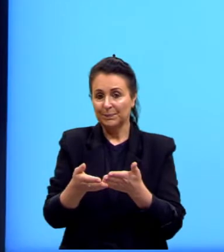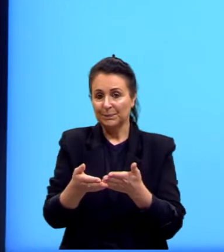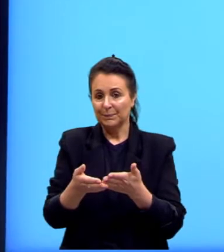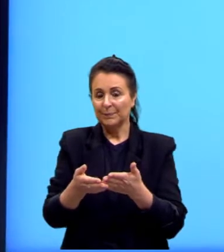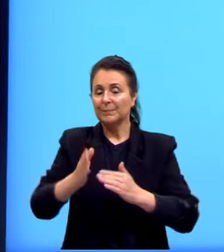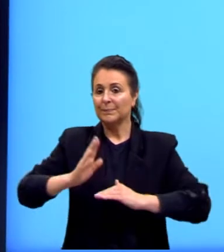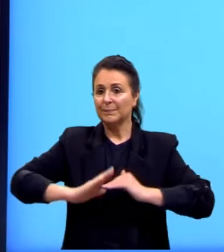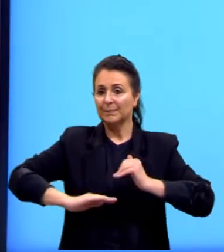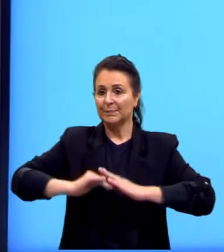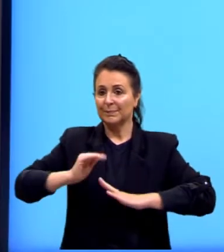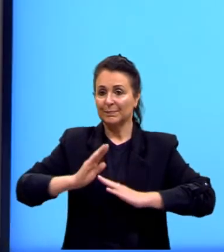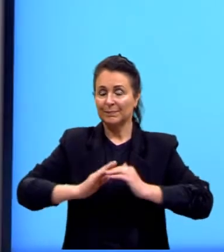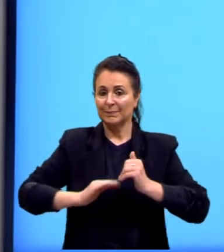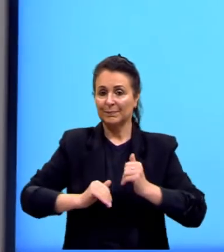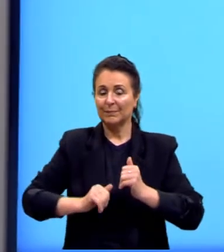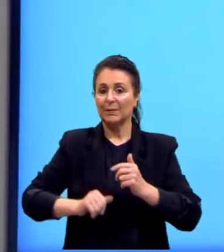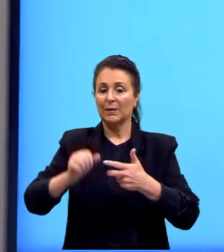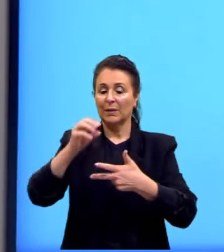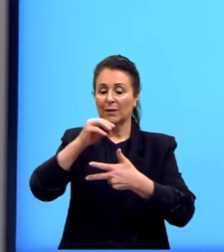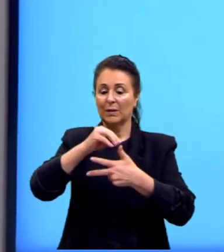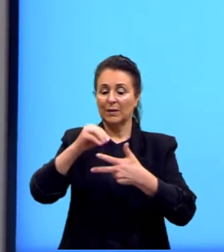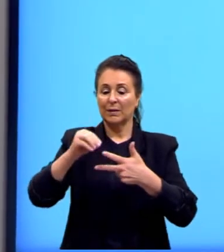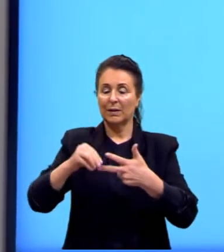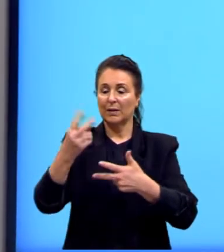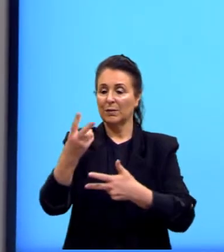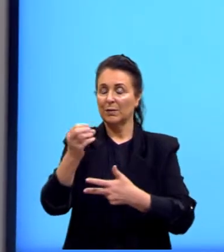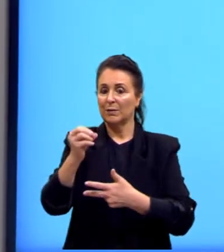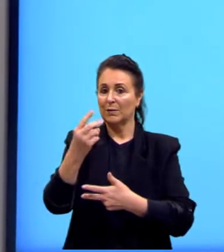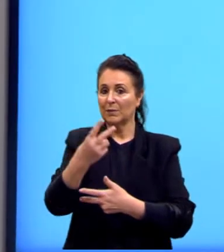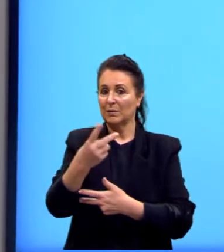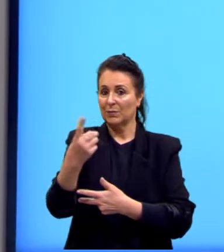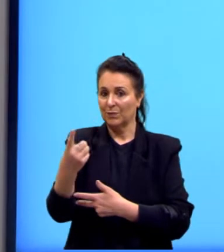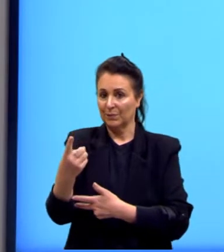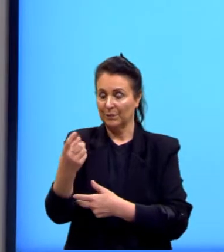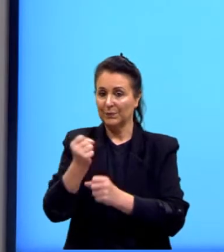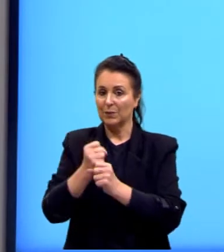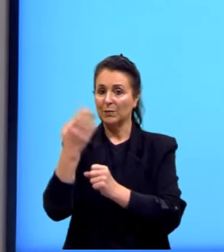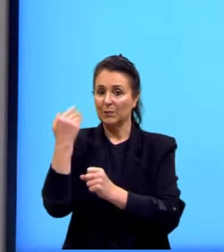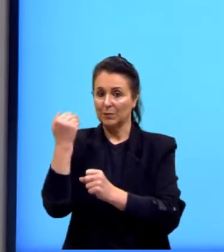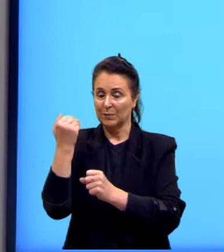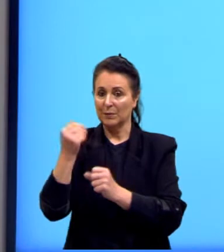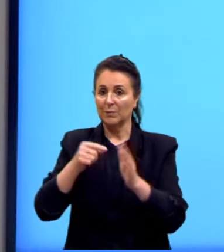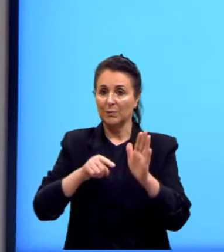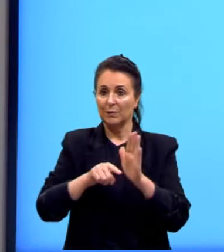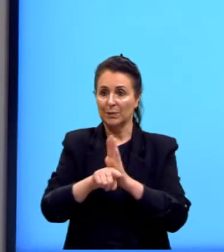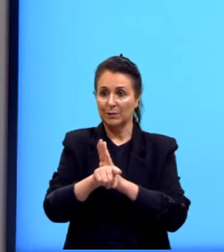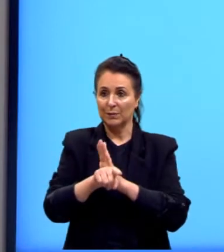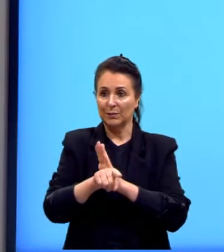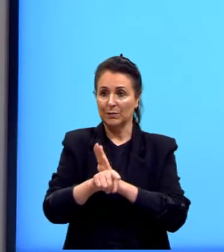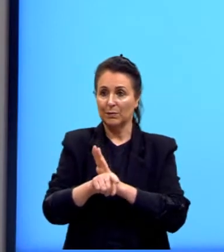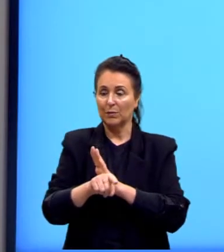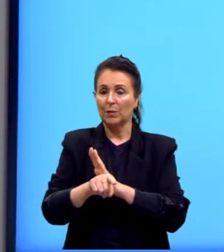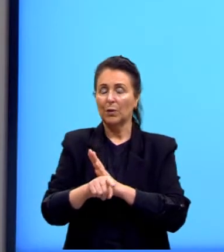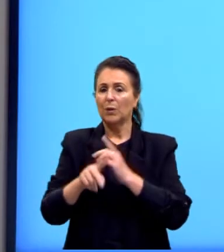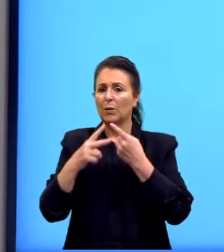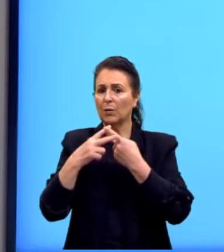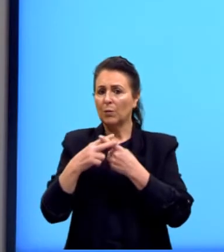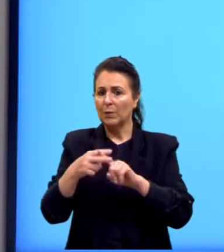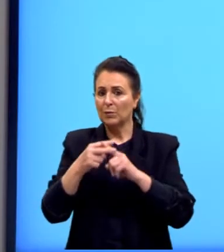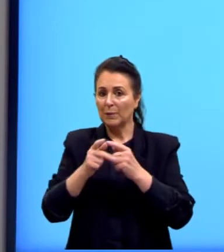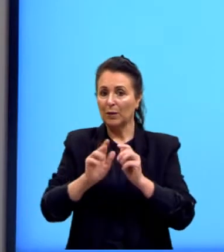praticar, então, do Enem de 2021. A questão diz o seguinte. O instrumento de